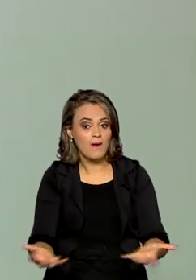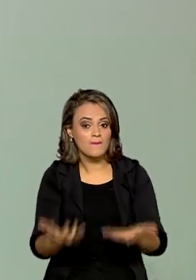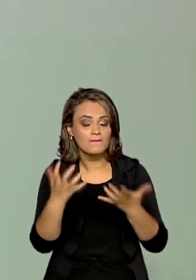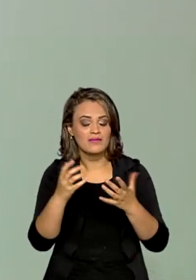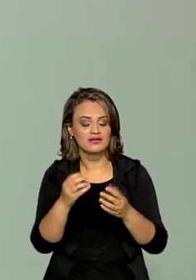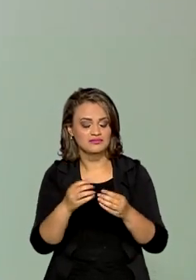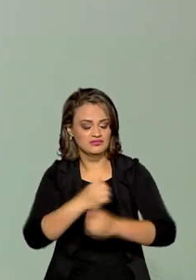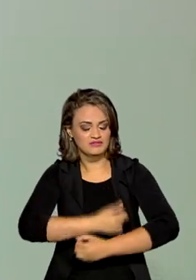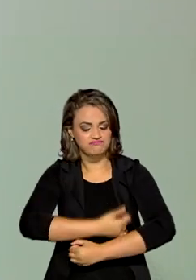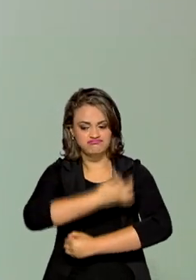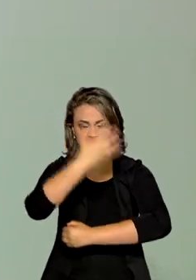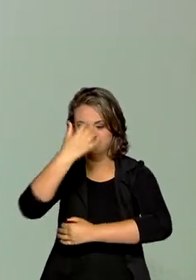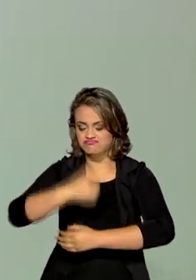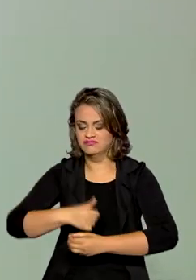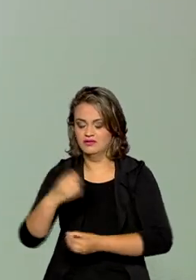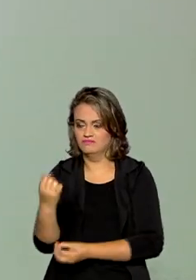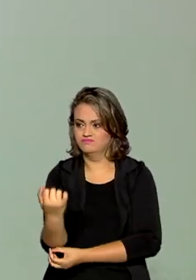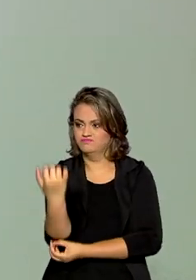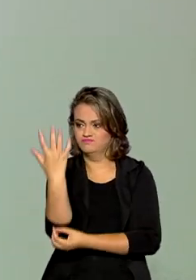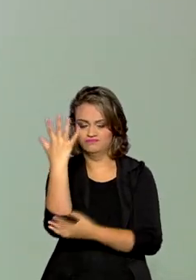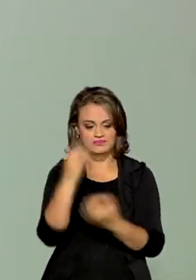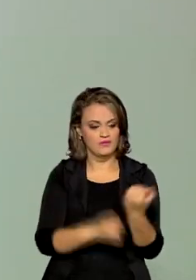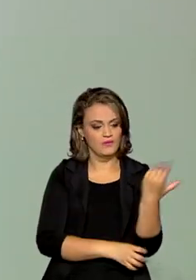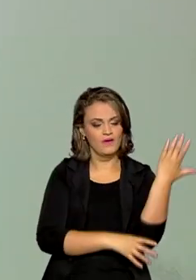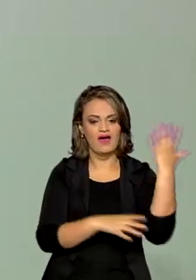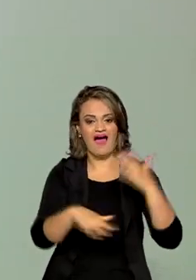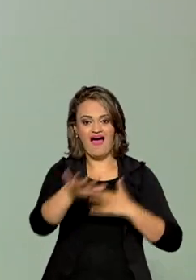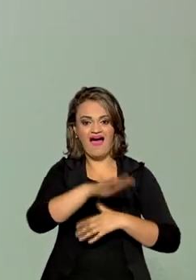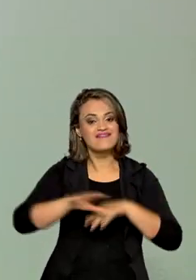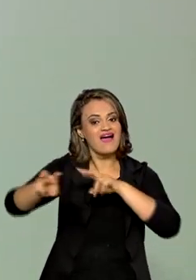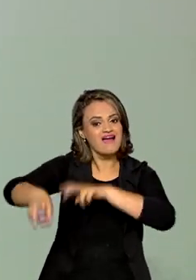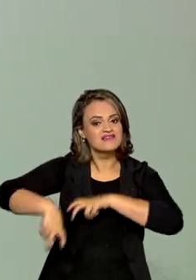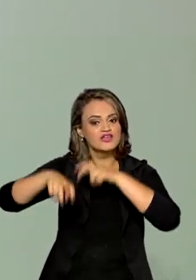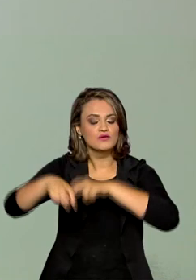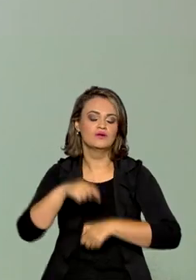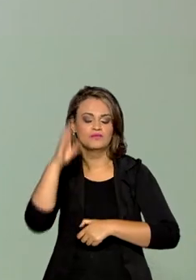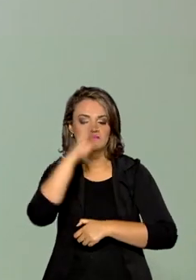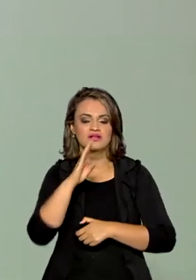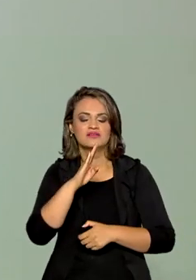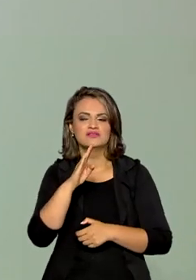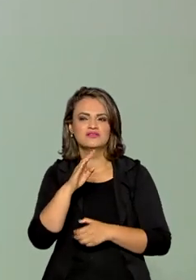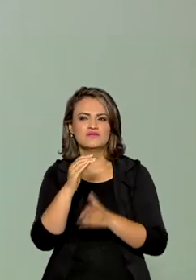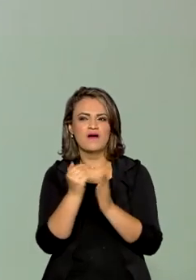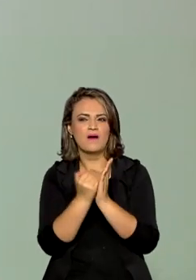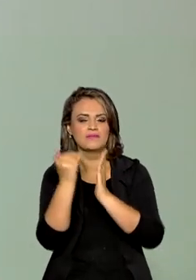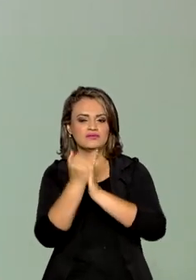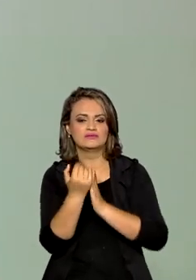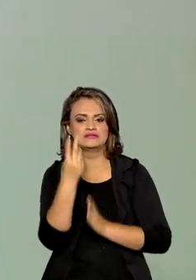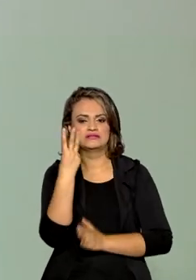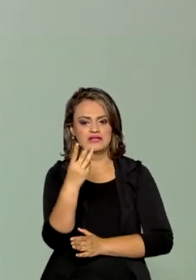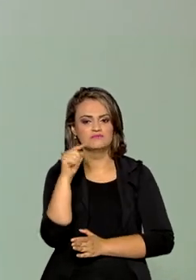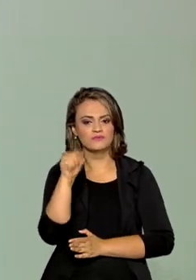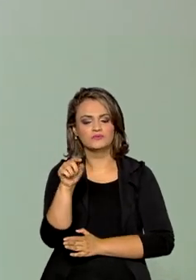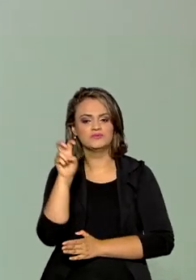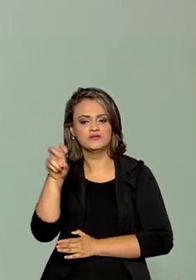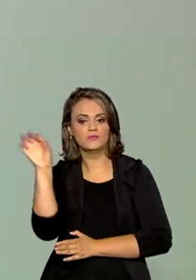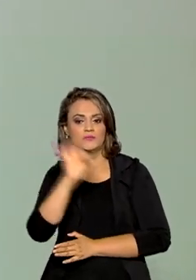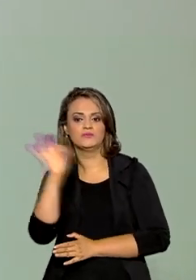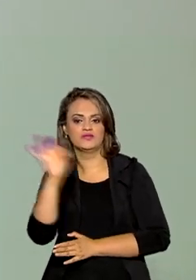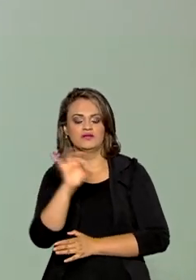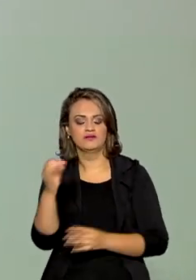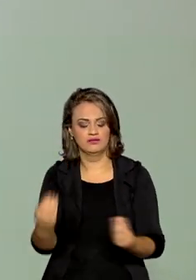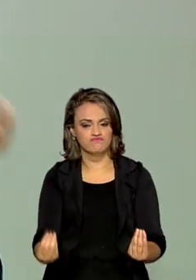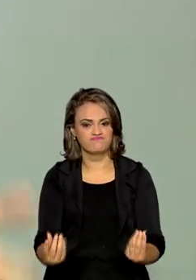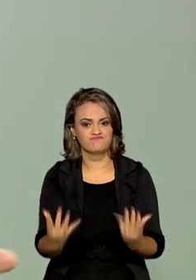produtividade. Há um estudo mostrando que o setor agrícola brasileiro cresceu, em média, 3,5% em termos de